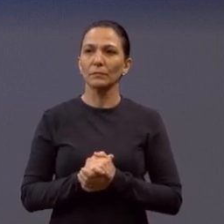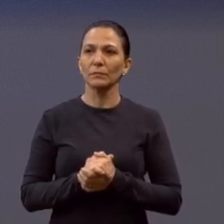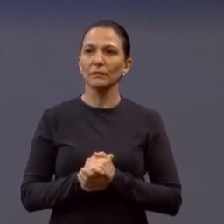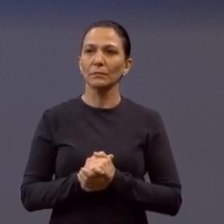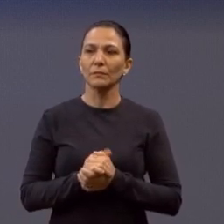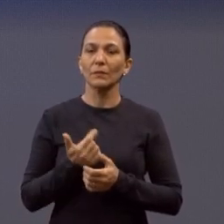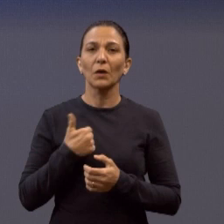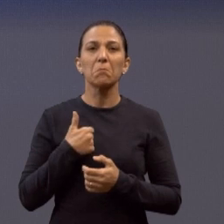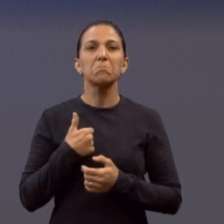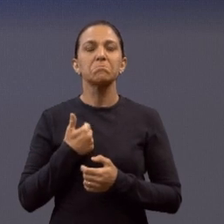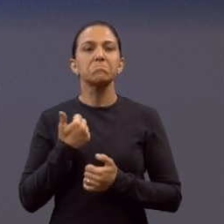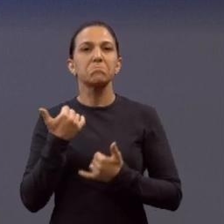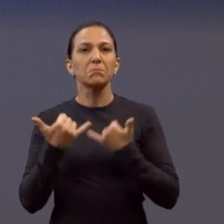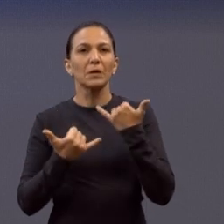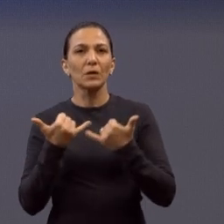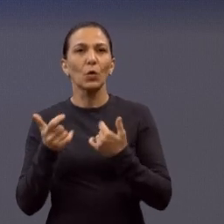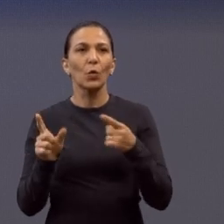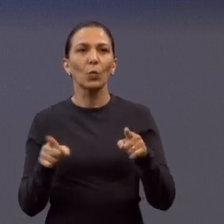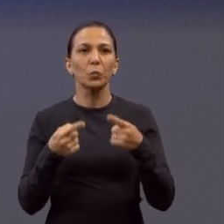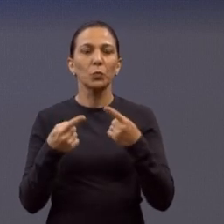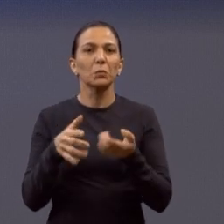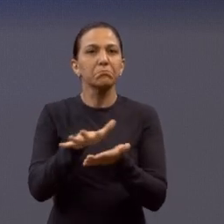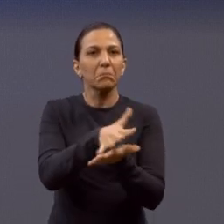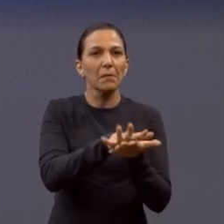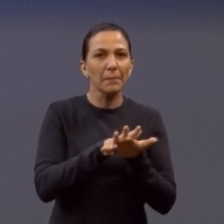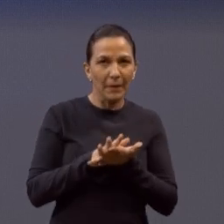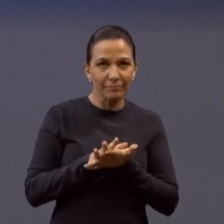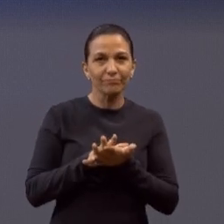varrendo, estou varrendo. Sabe o que acontece,